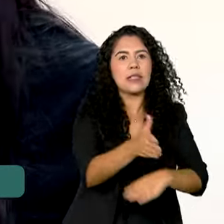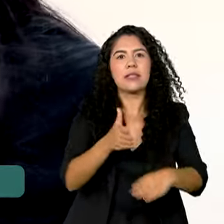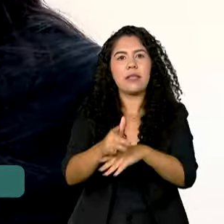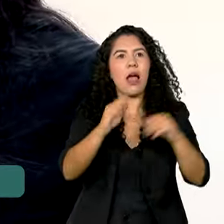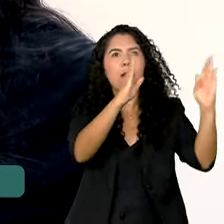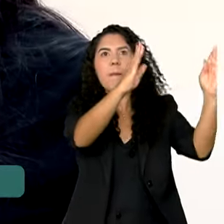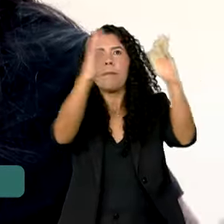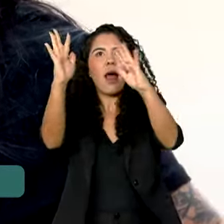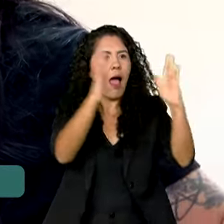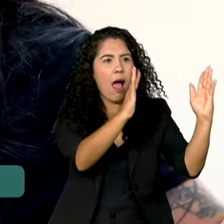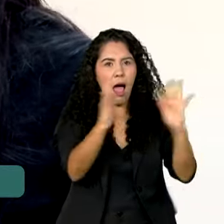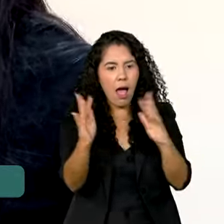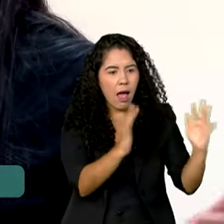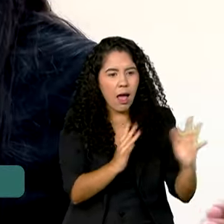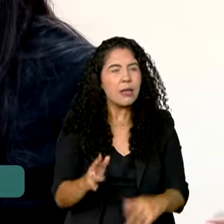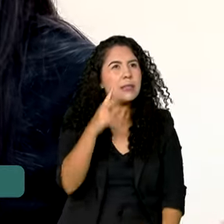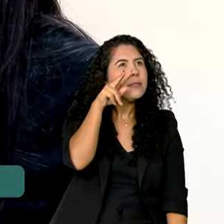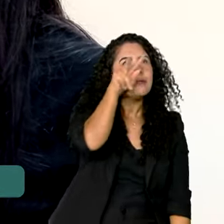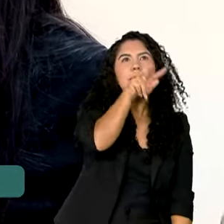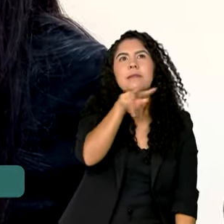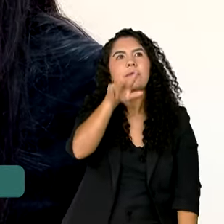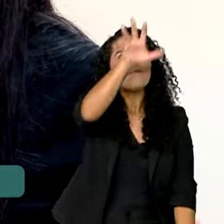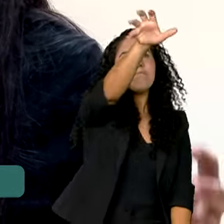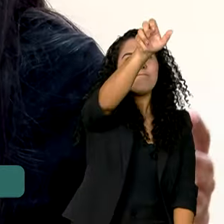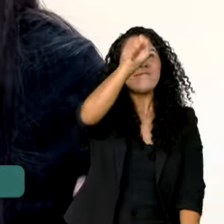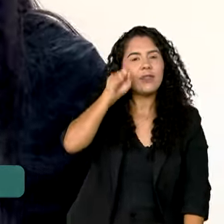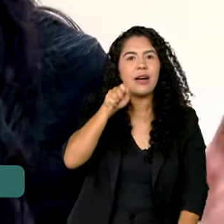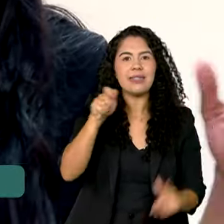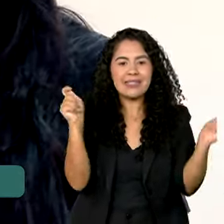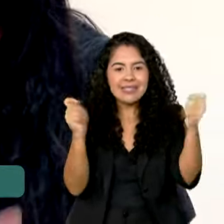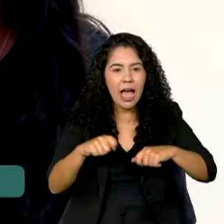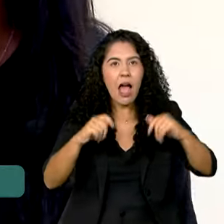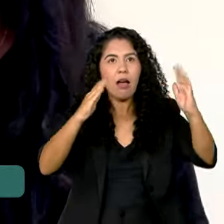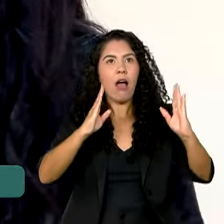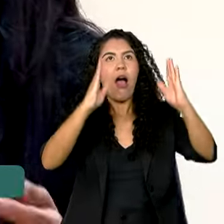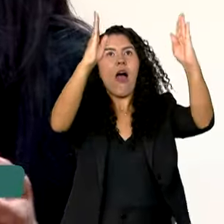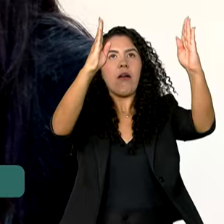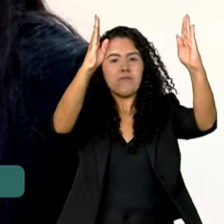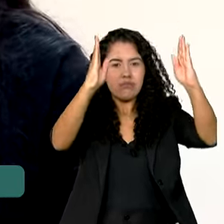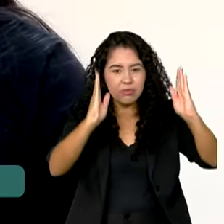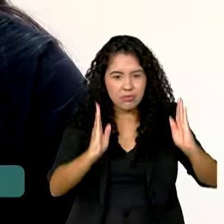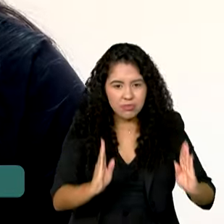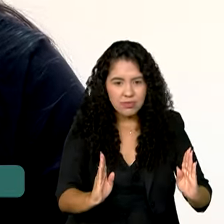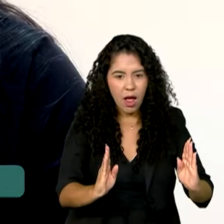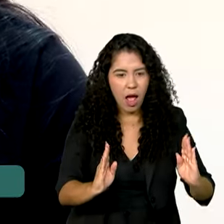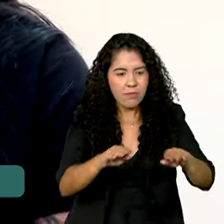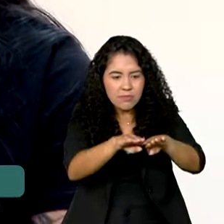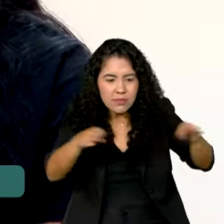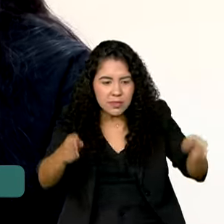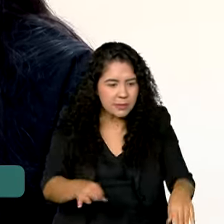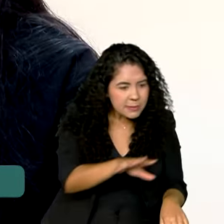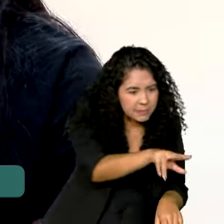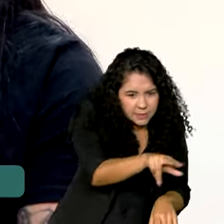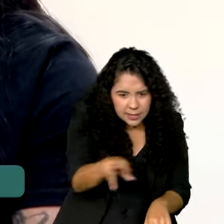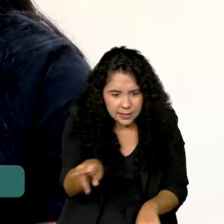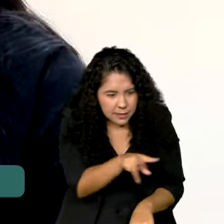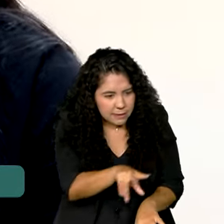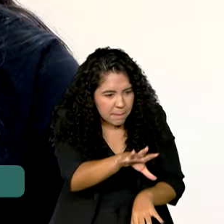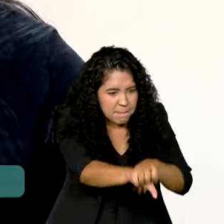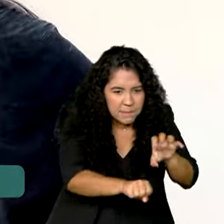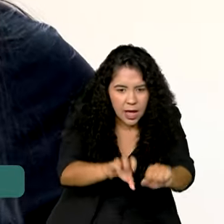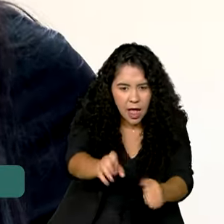pensadas para que fiquem na altura deles, para que eles possam pegar, manusear. Se interessou,